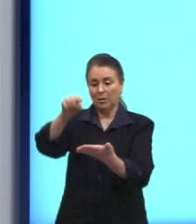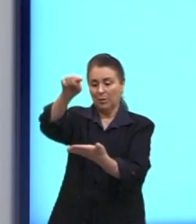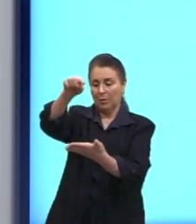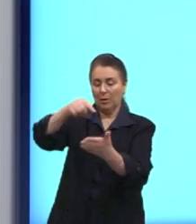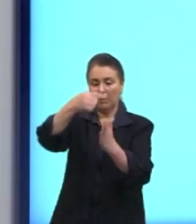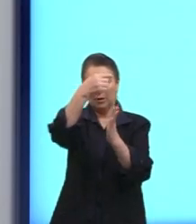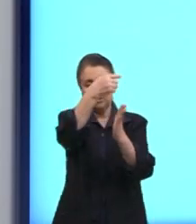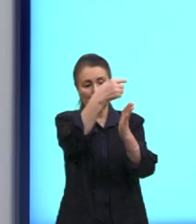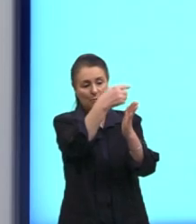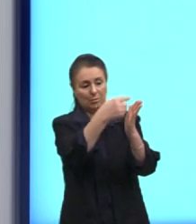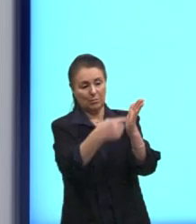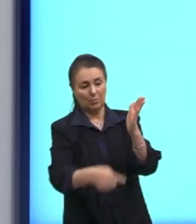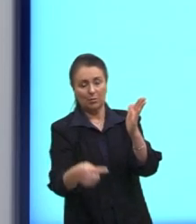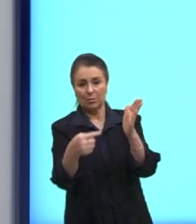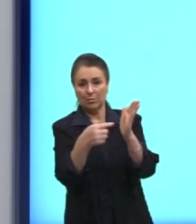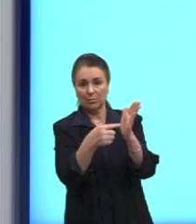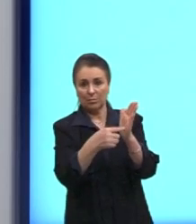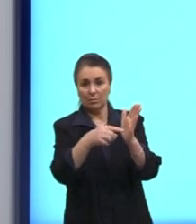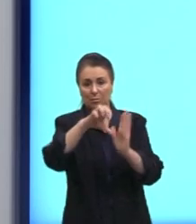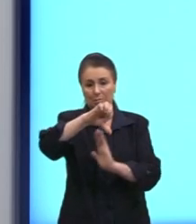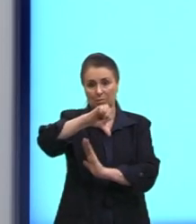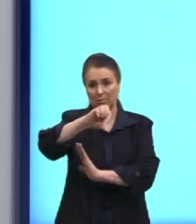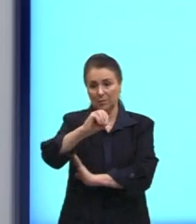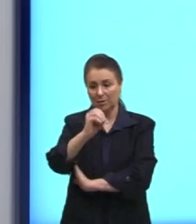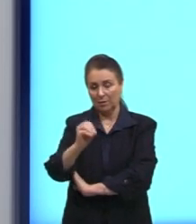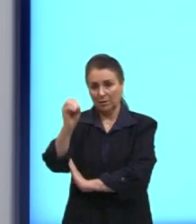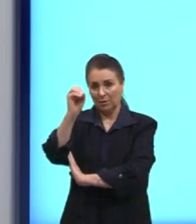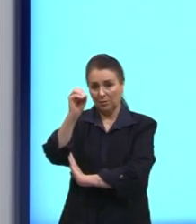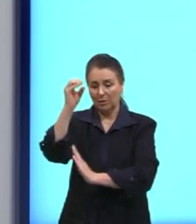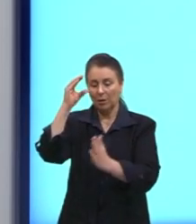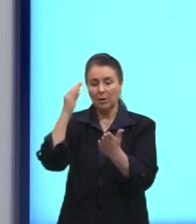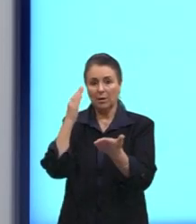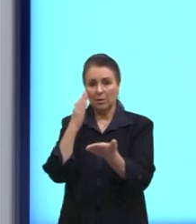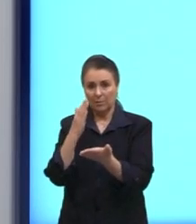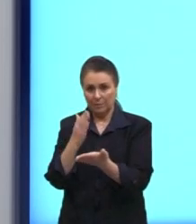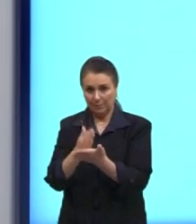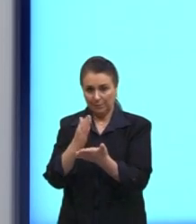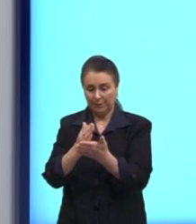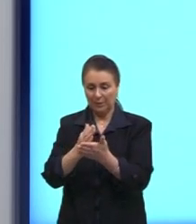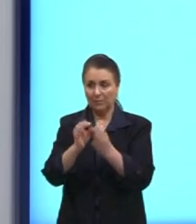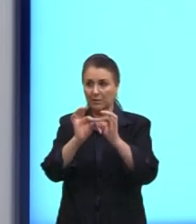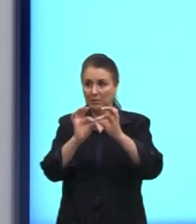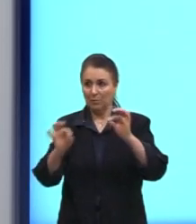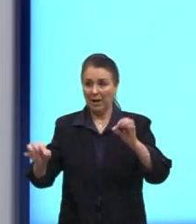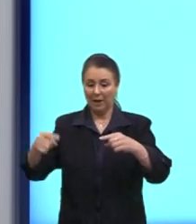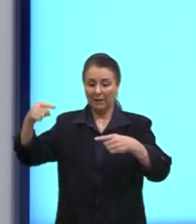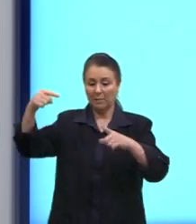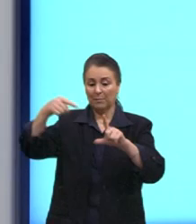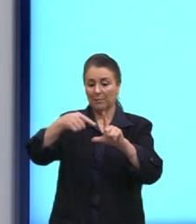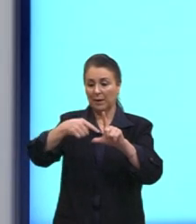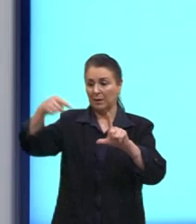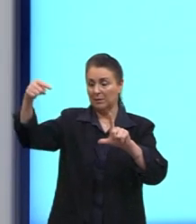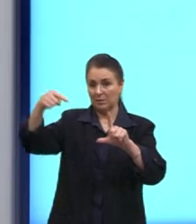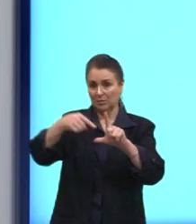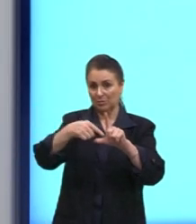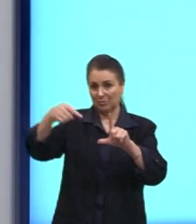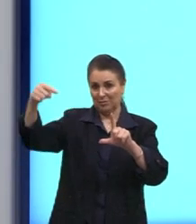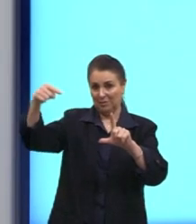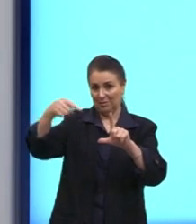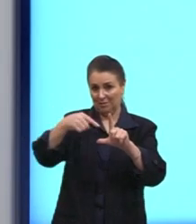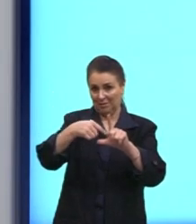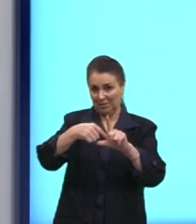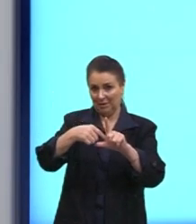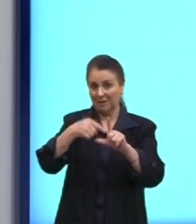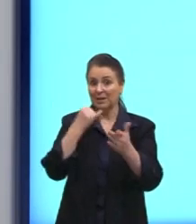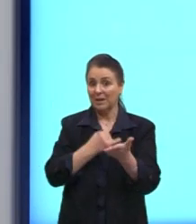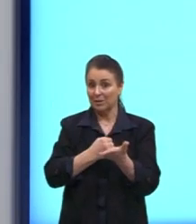Então, o que que eu fiz aqui? Eu peguei o ponto médio, tracei uma reta perpendicular, aquela reta inicial que